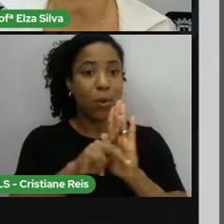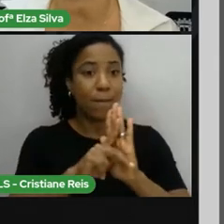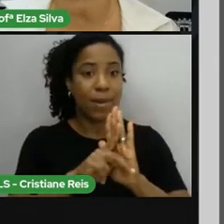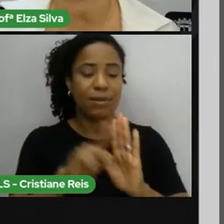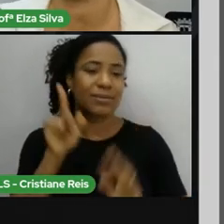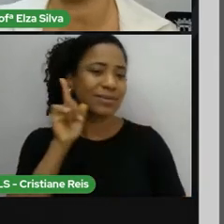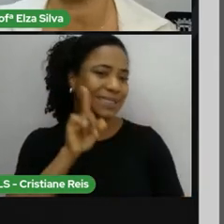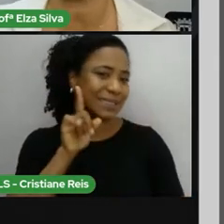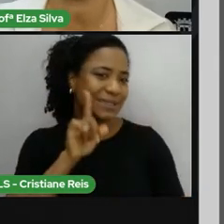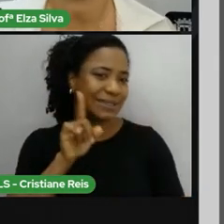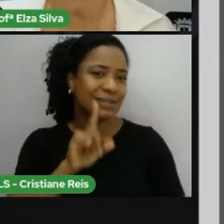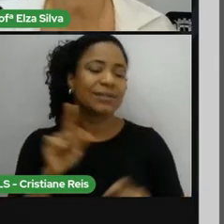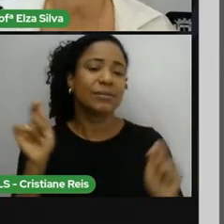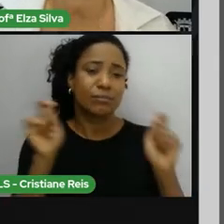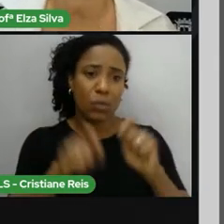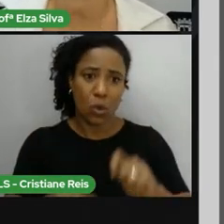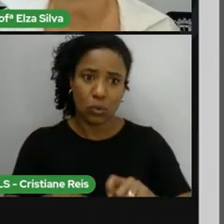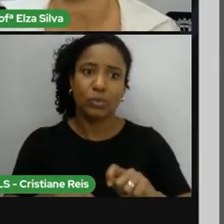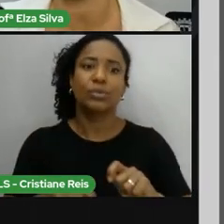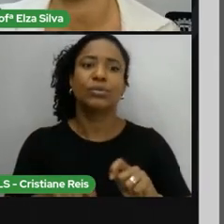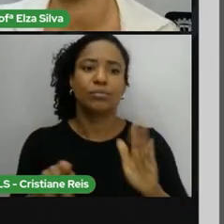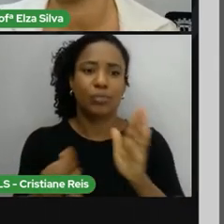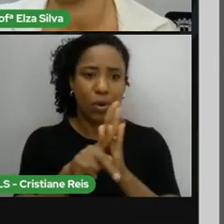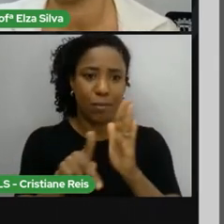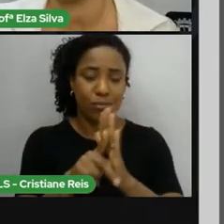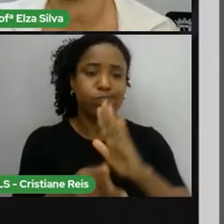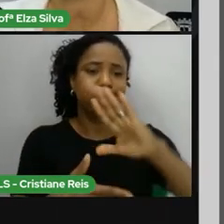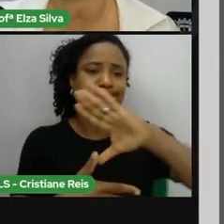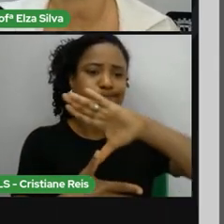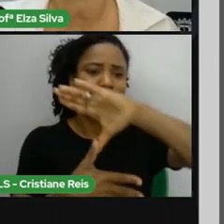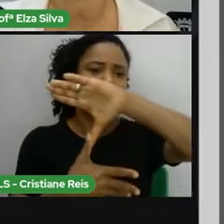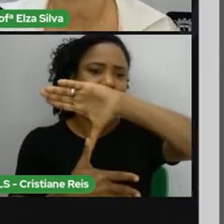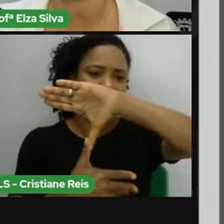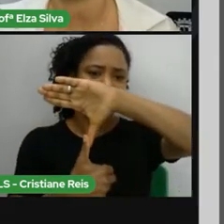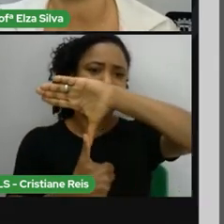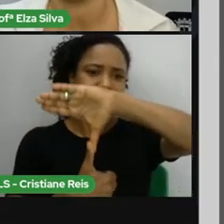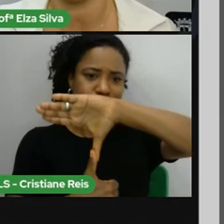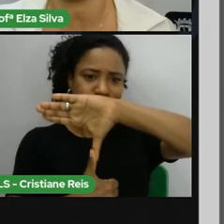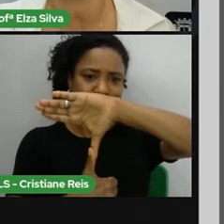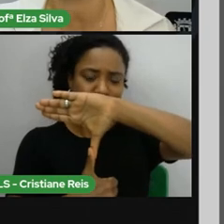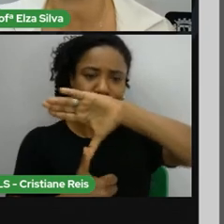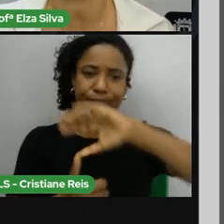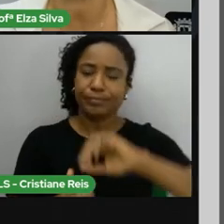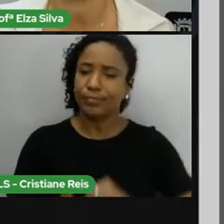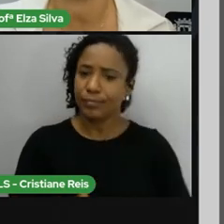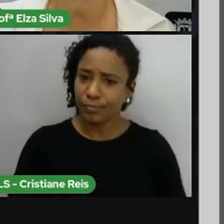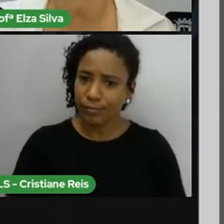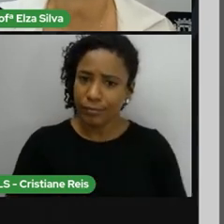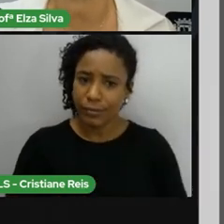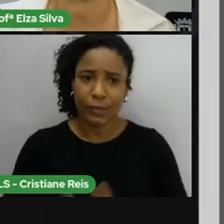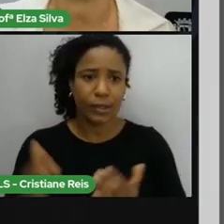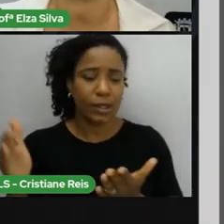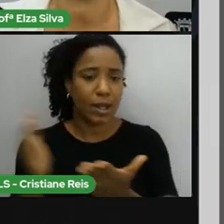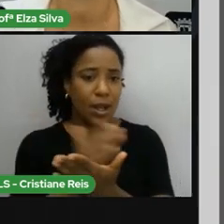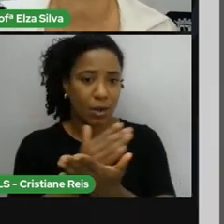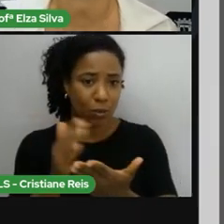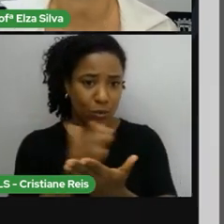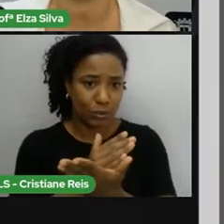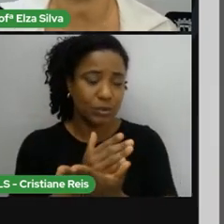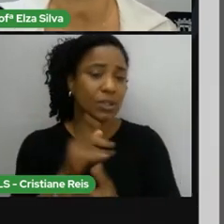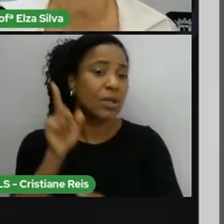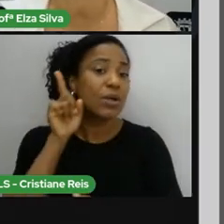por seus old customers, e alguns não. Então, os índios hoje, alguns escolheram